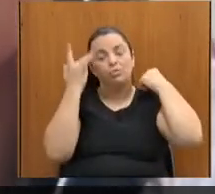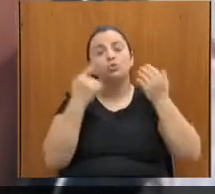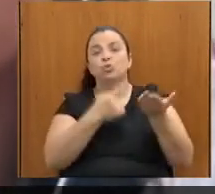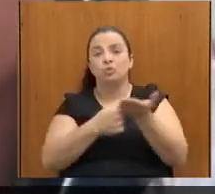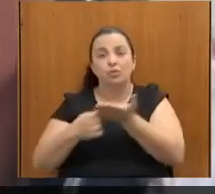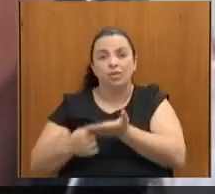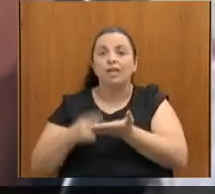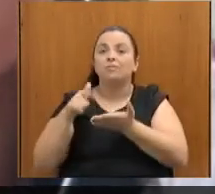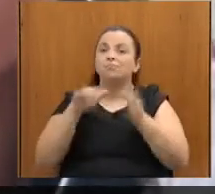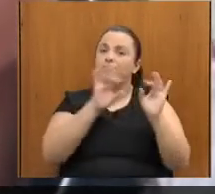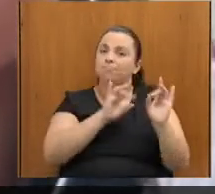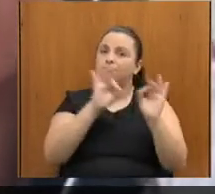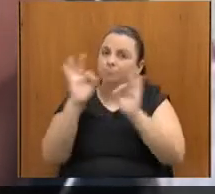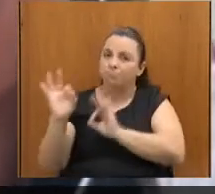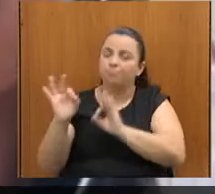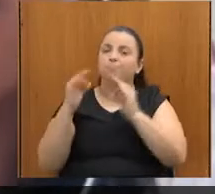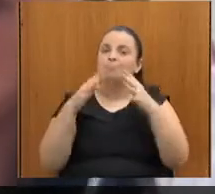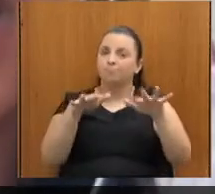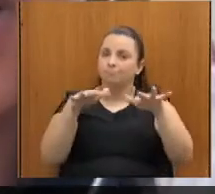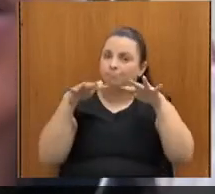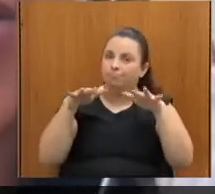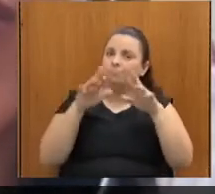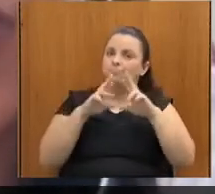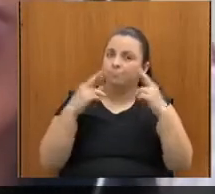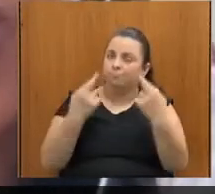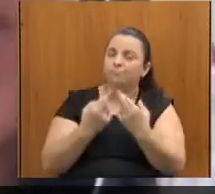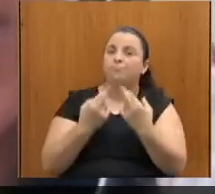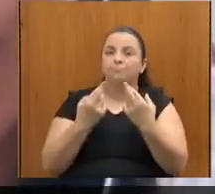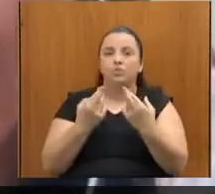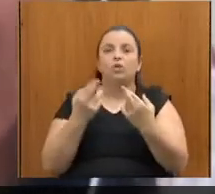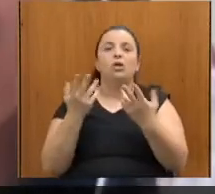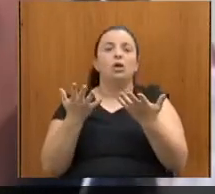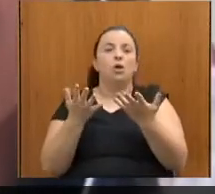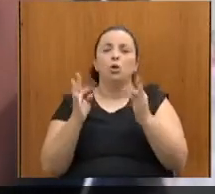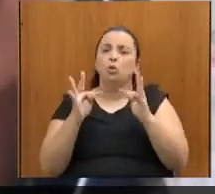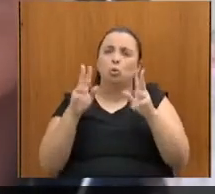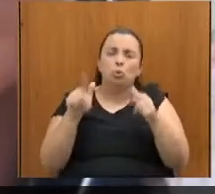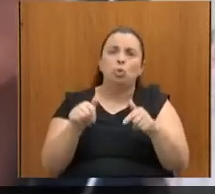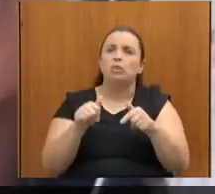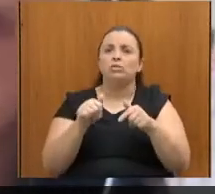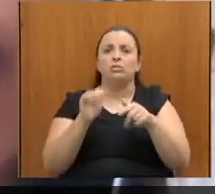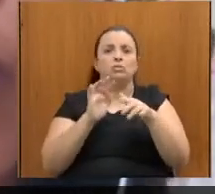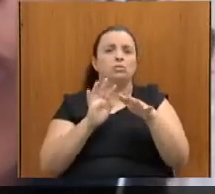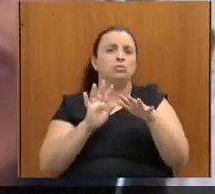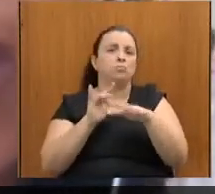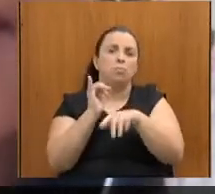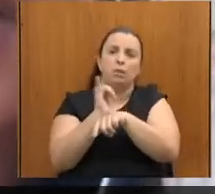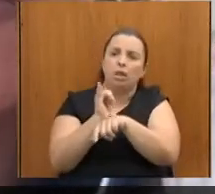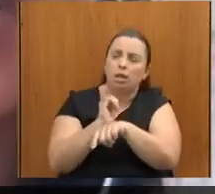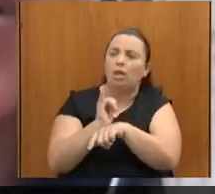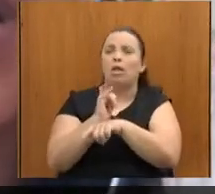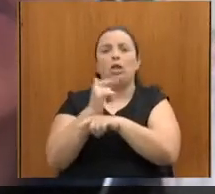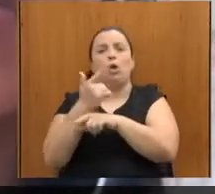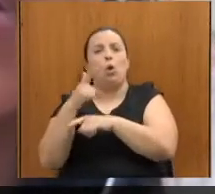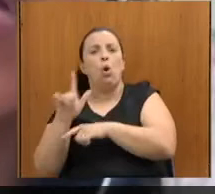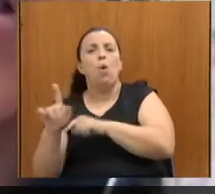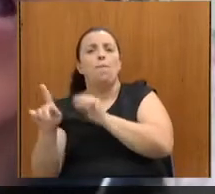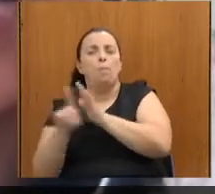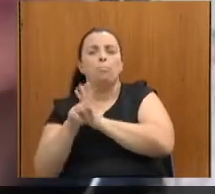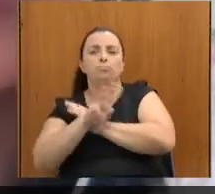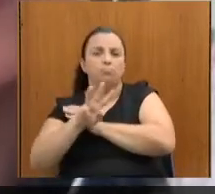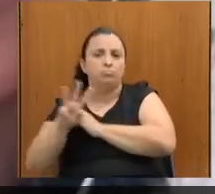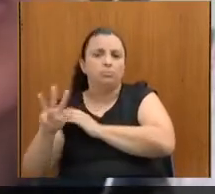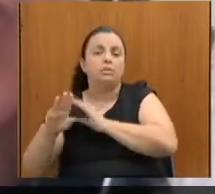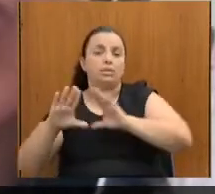todos que estão nos acompanhando através dos canais da Assembleia Legislativa de Minas Gerais, somando esforços para fazer com que